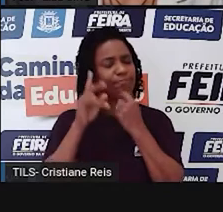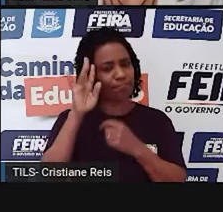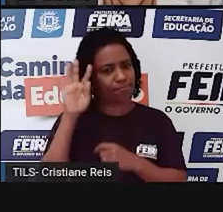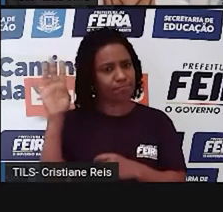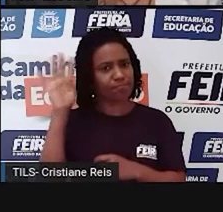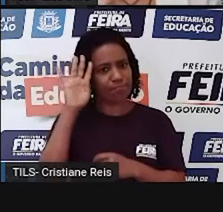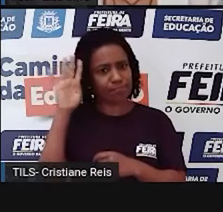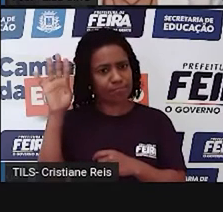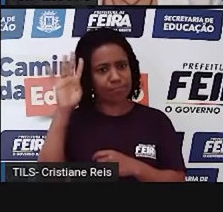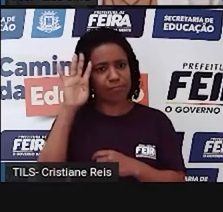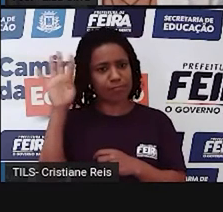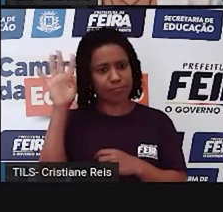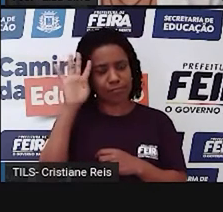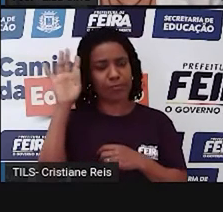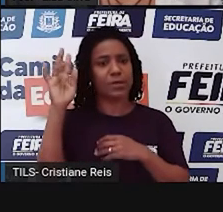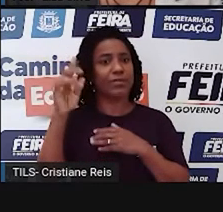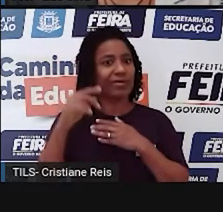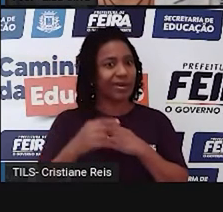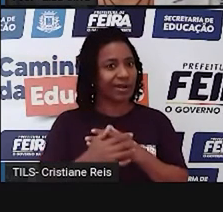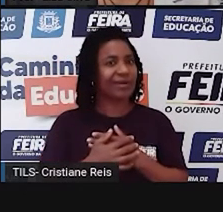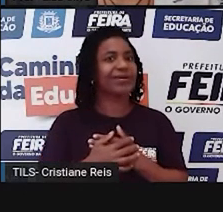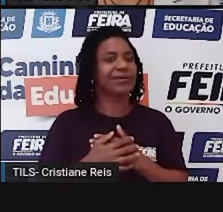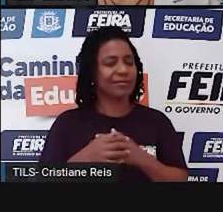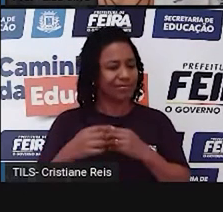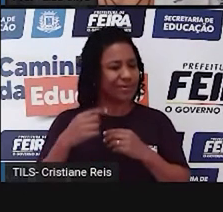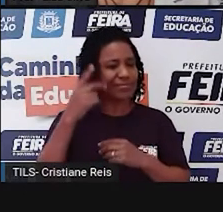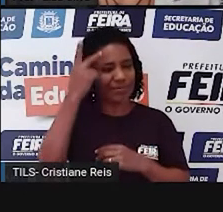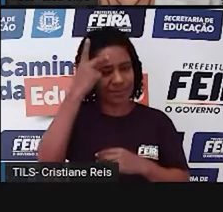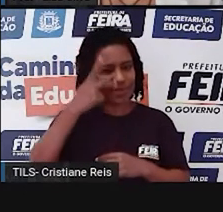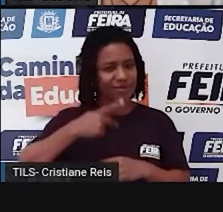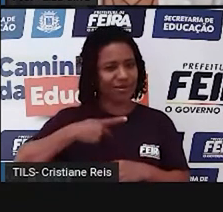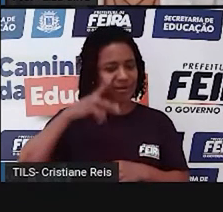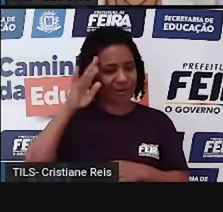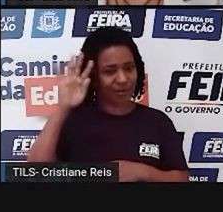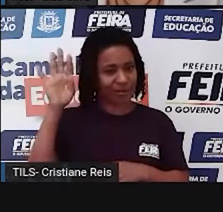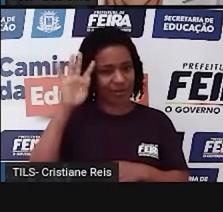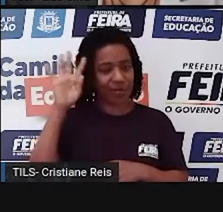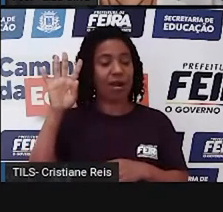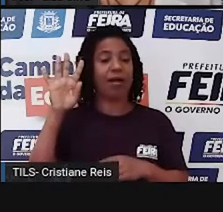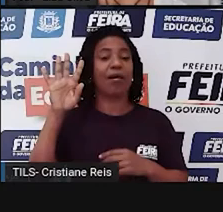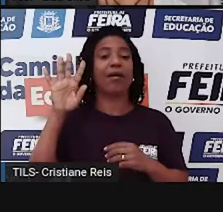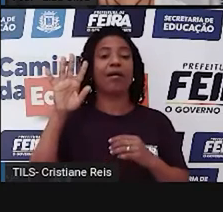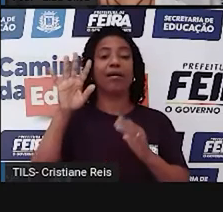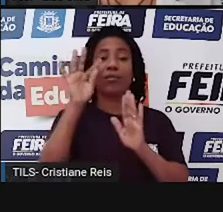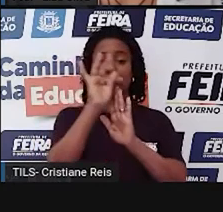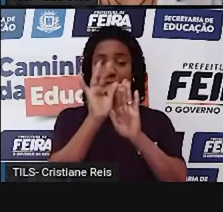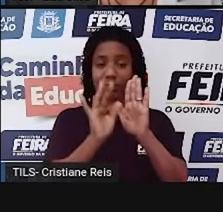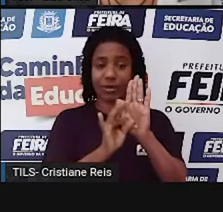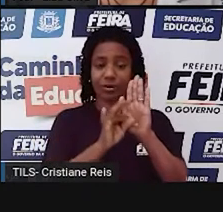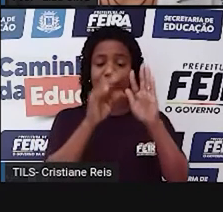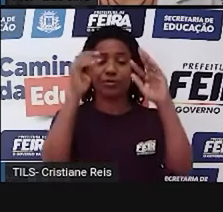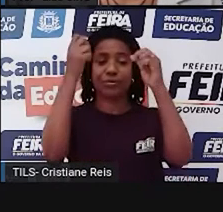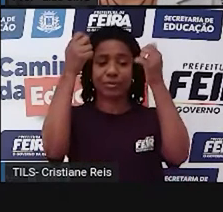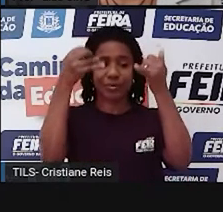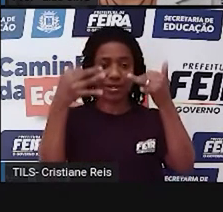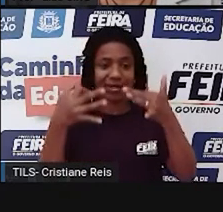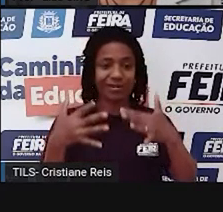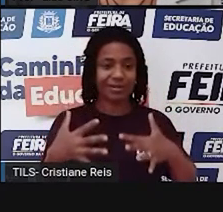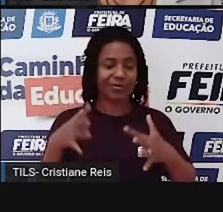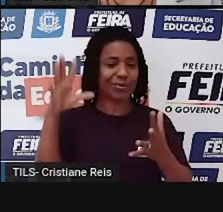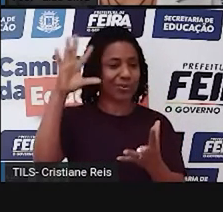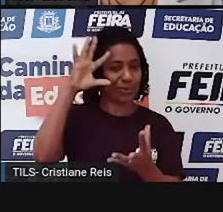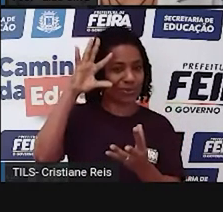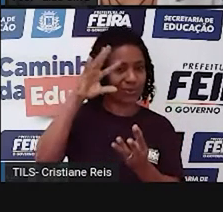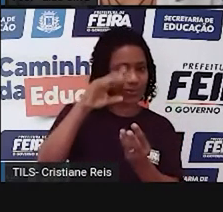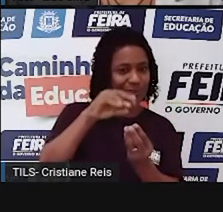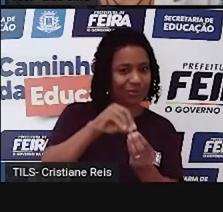respostas para tentar compreender a ideia central do texto. Logo depois você pode fazer o uso das imagens